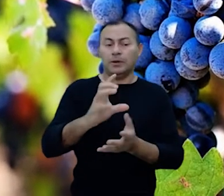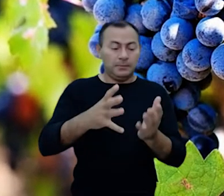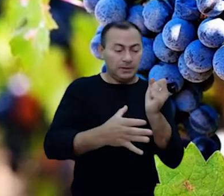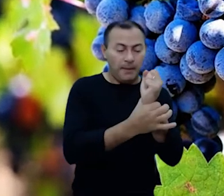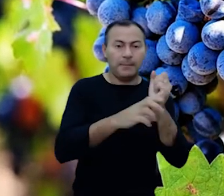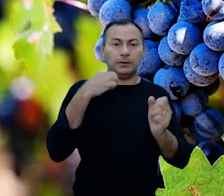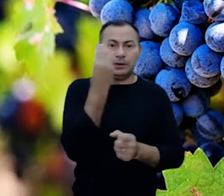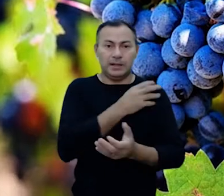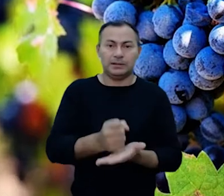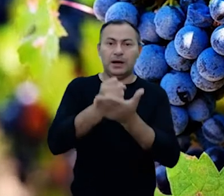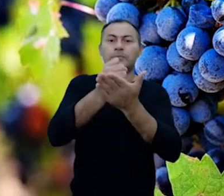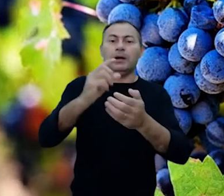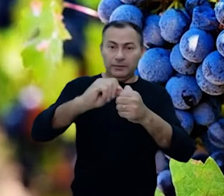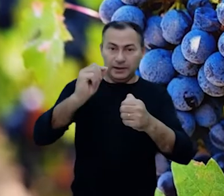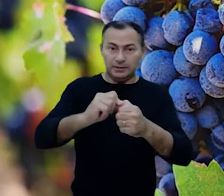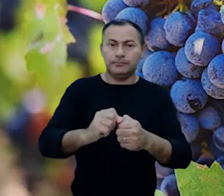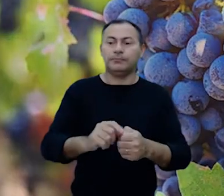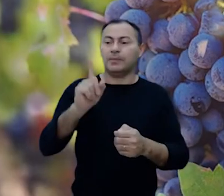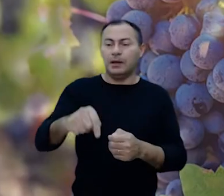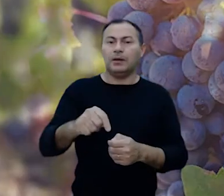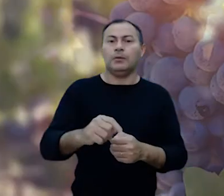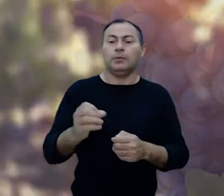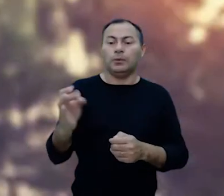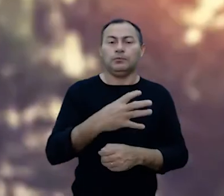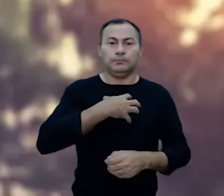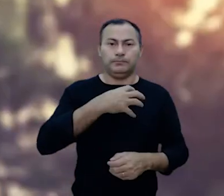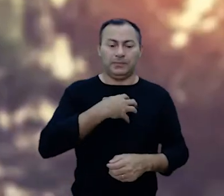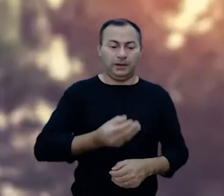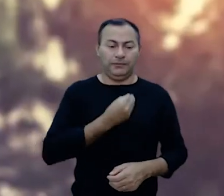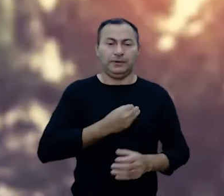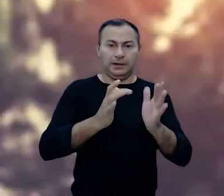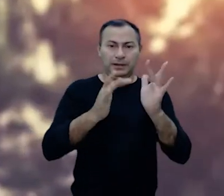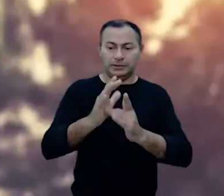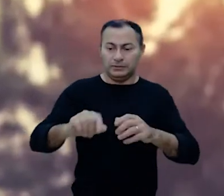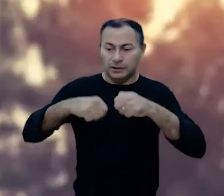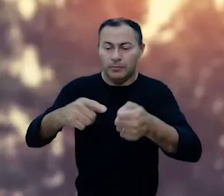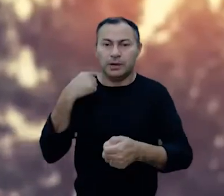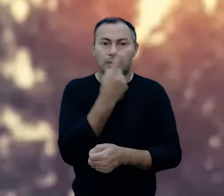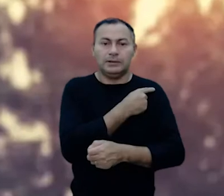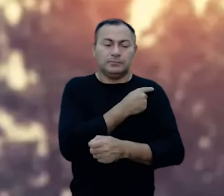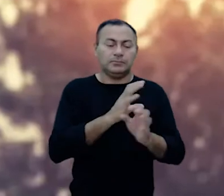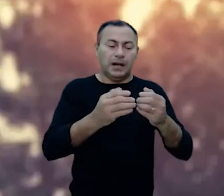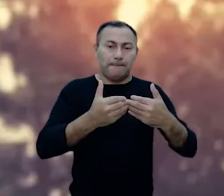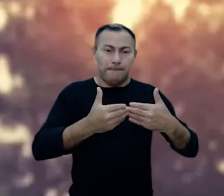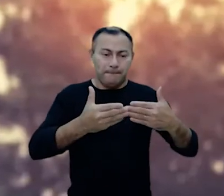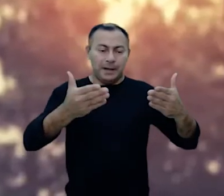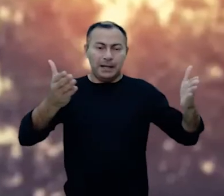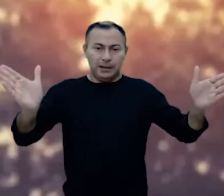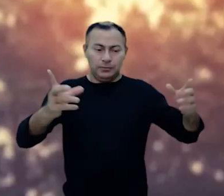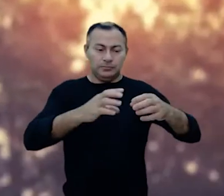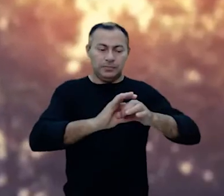Ele não somente assegurou para nós a salvação, mas ele fez isto. Este é o novo modo de vida que Cristo deu para nós, rasgando a